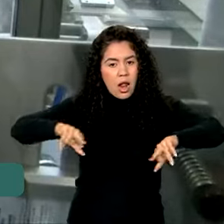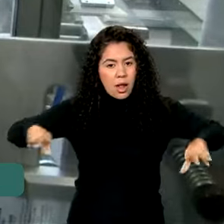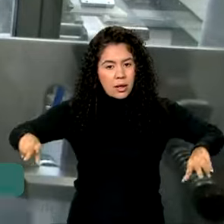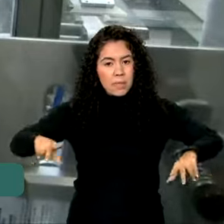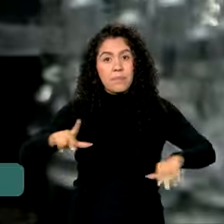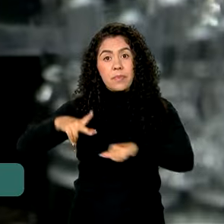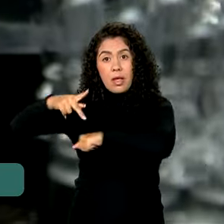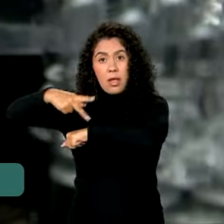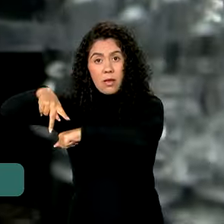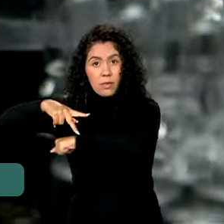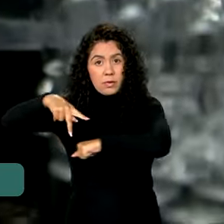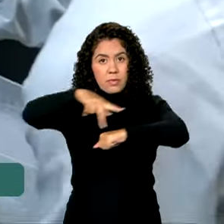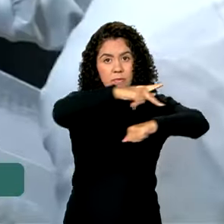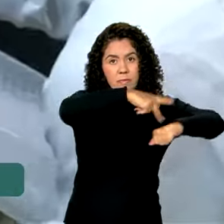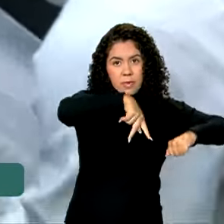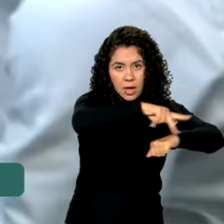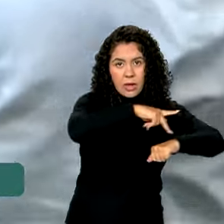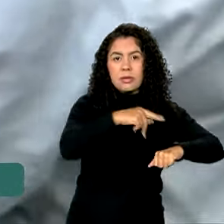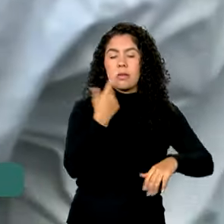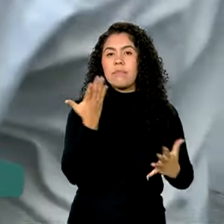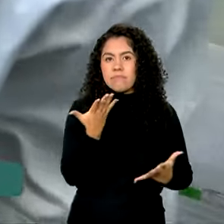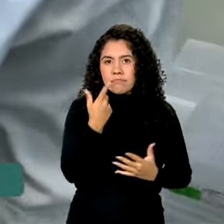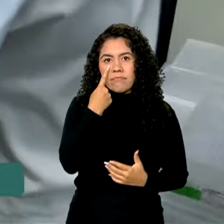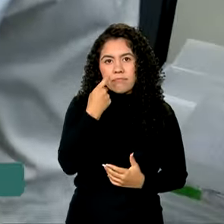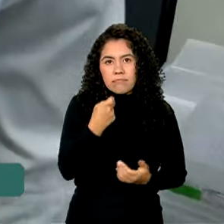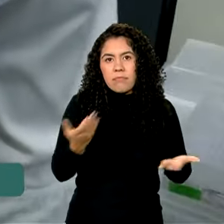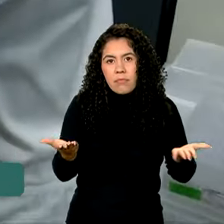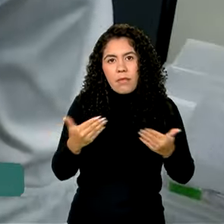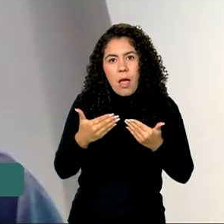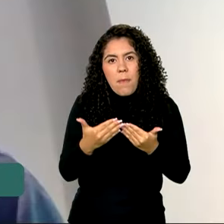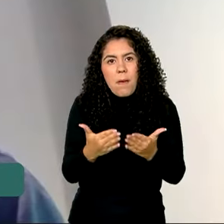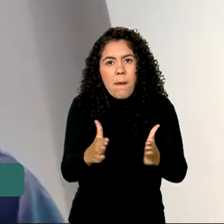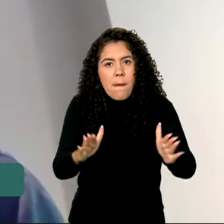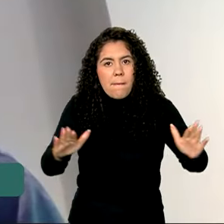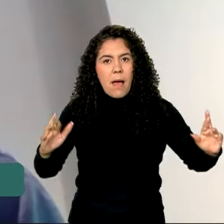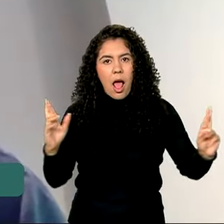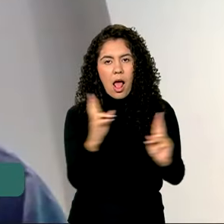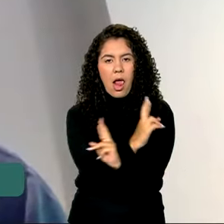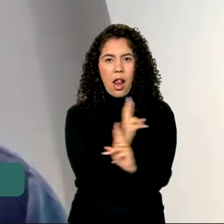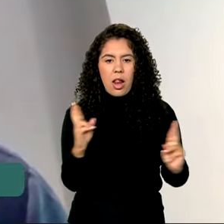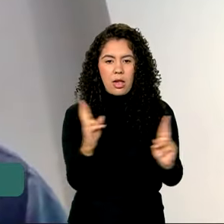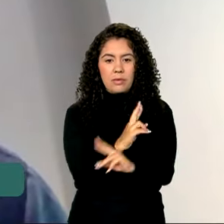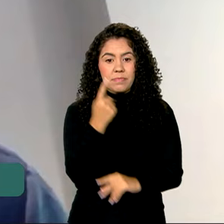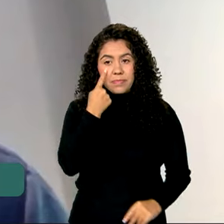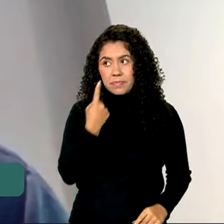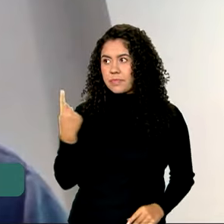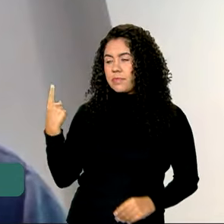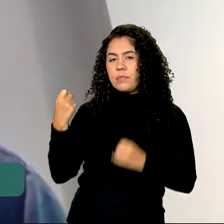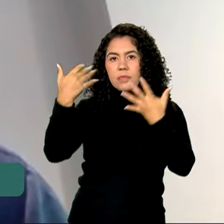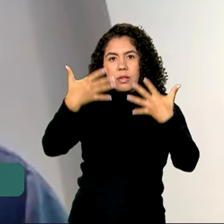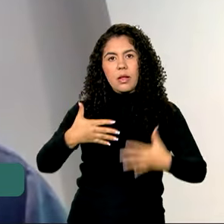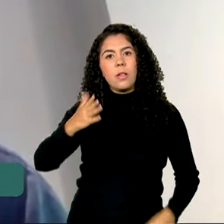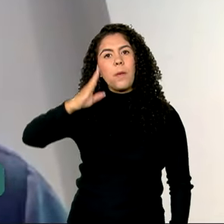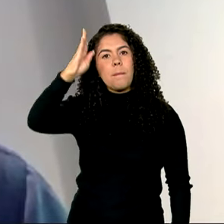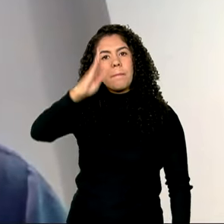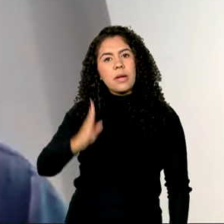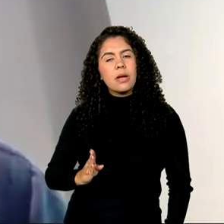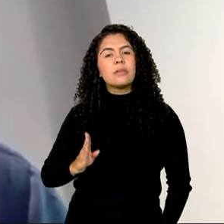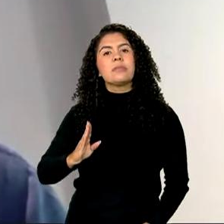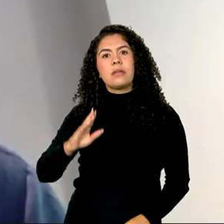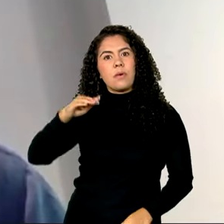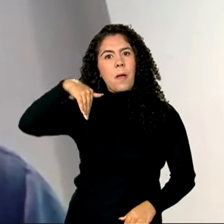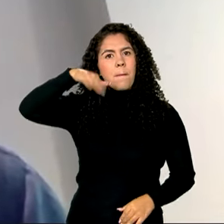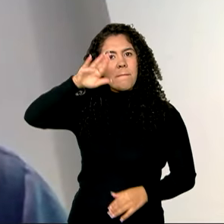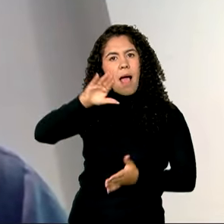nações têm interesse em ampliar essa relação. O Brasil é o maior investidor dentro do